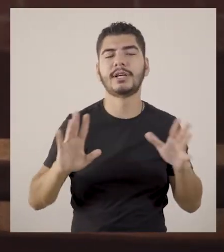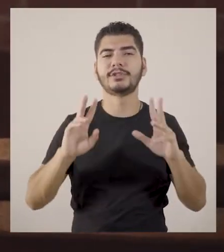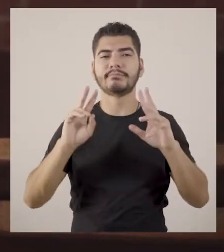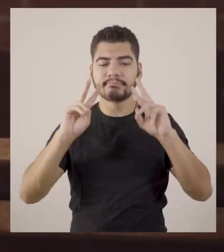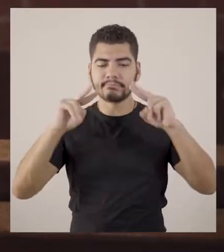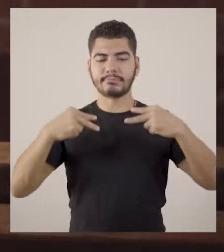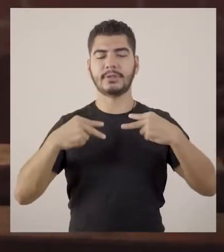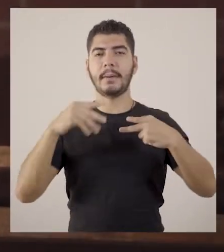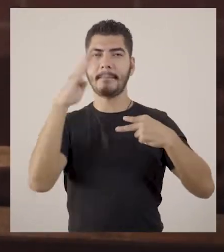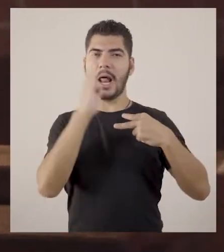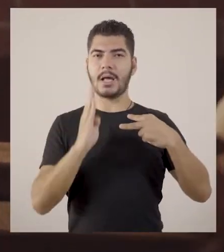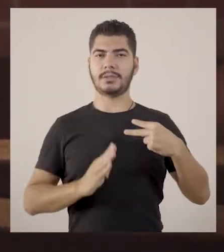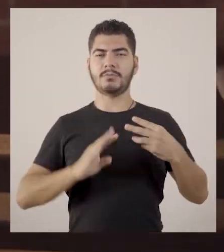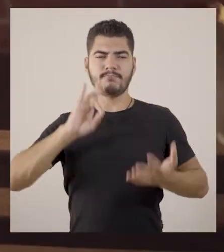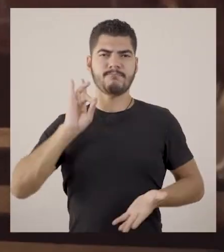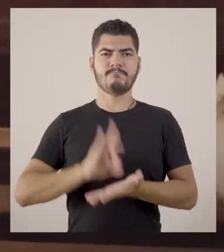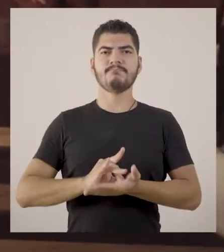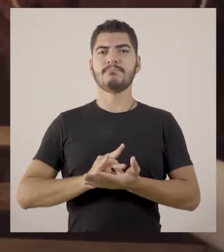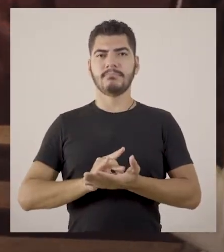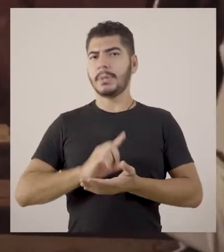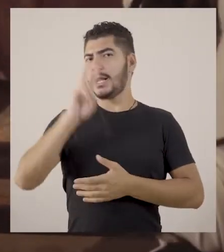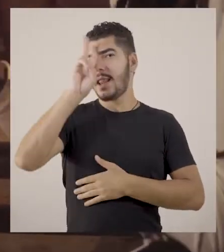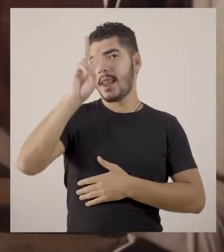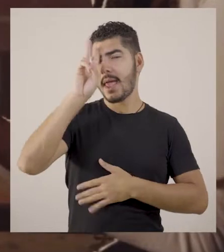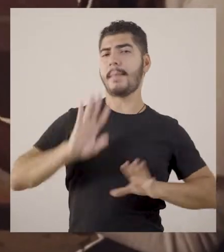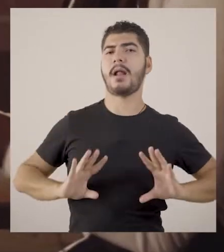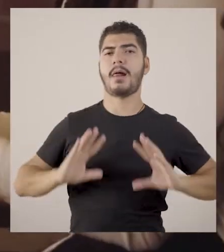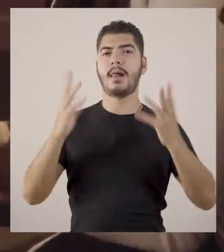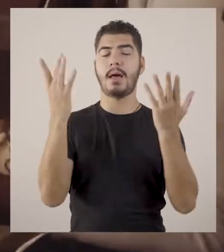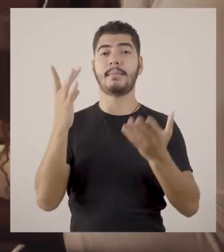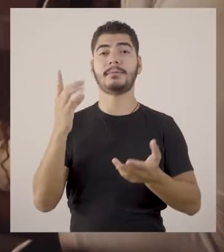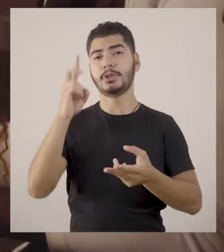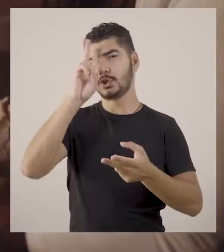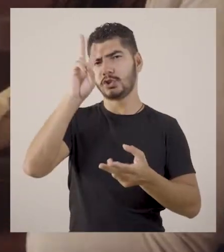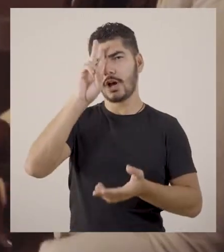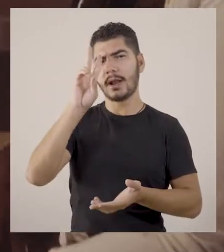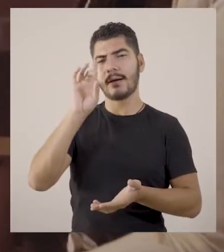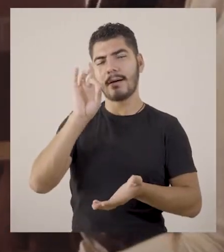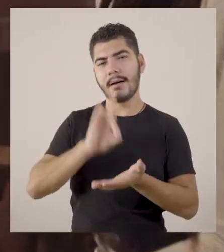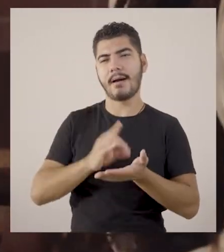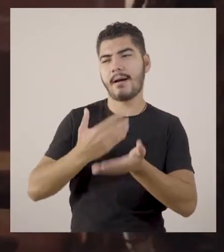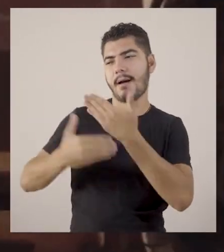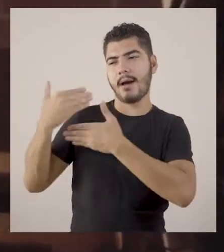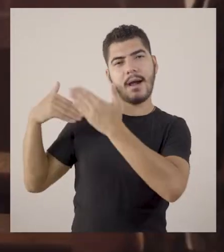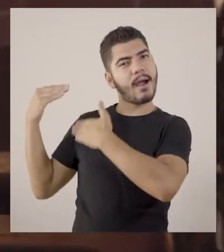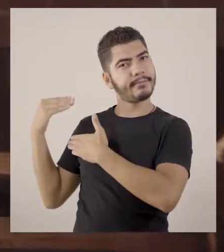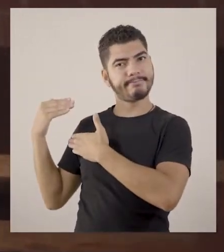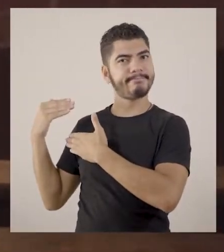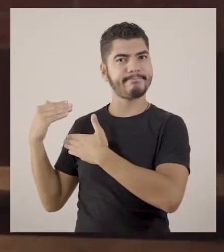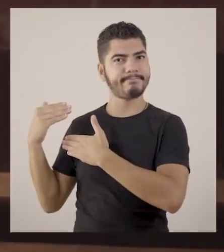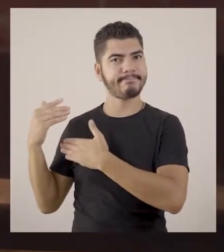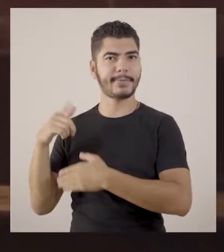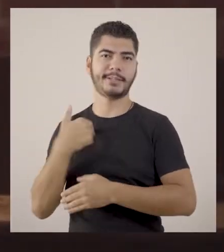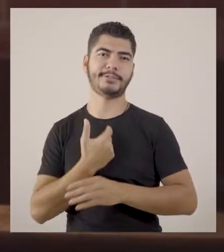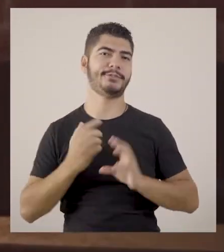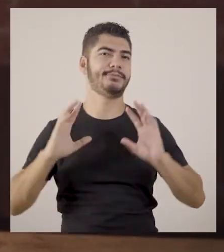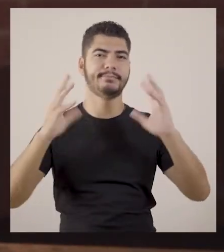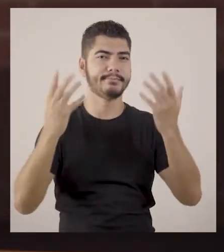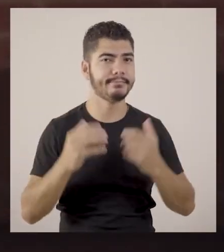integralmente. Não deixa que a gente relembre e celebre a nossa verdadeira história. Sim, eu concordo.